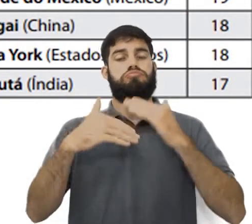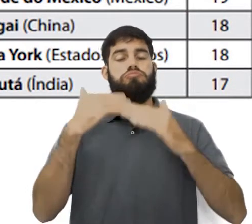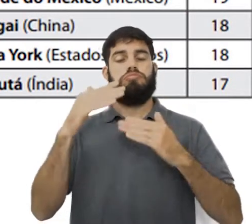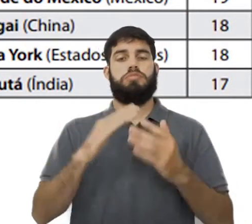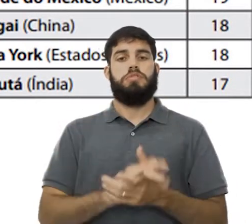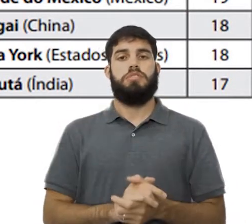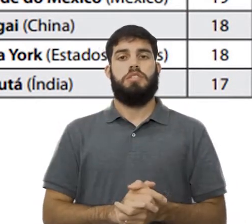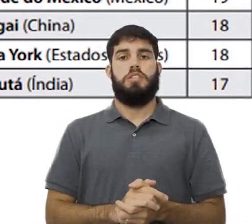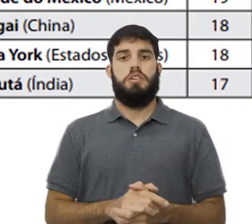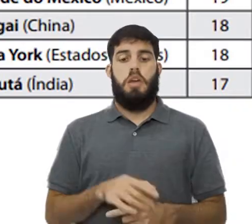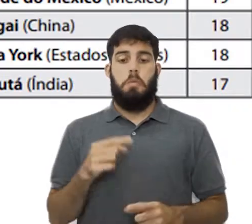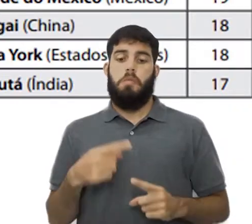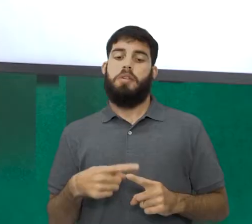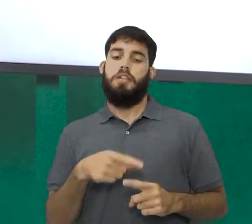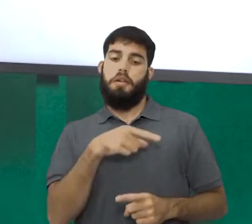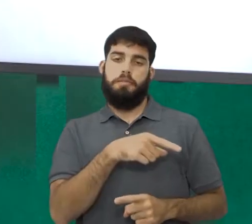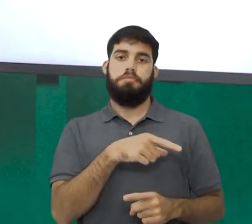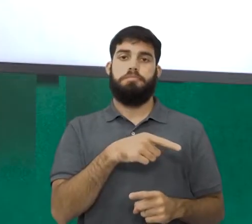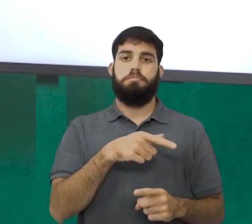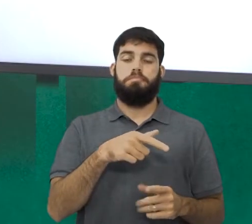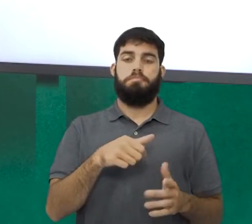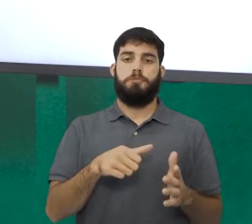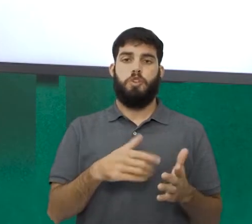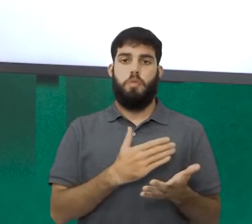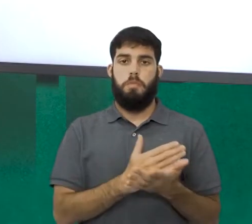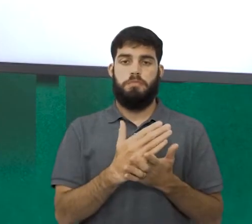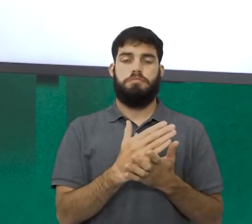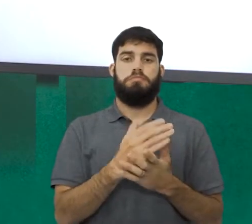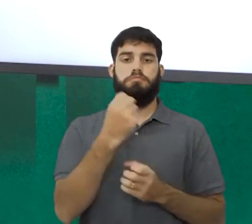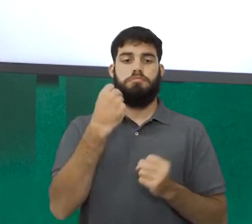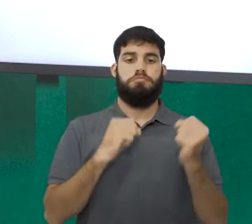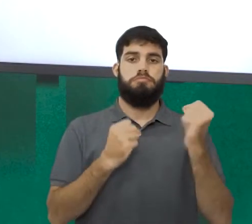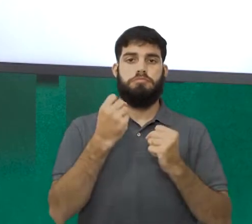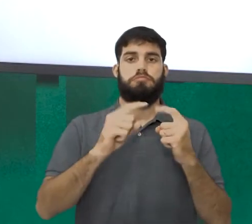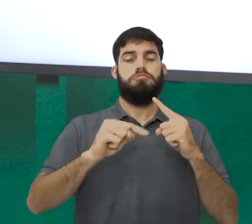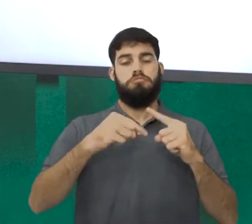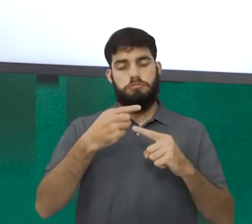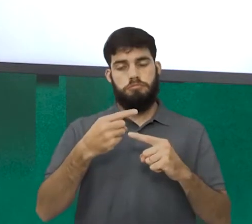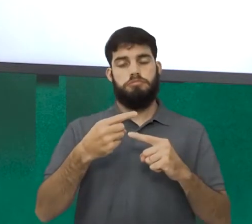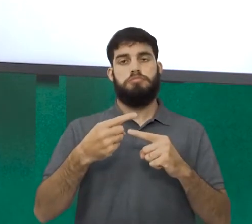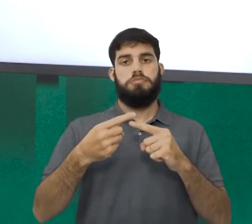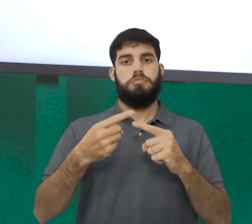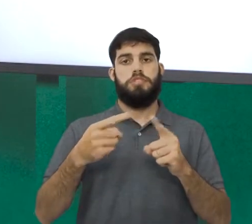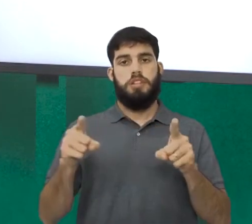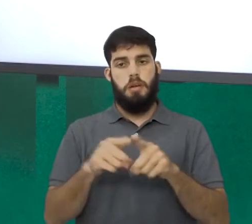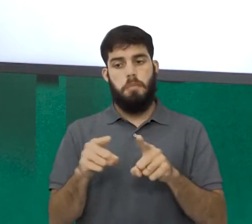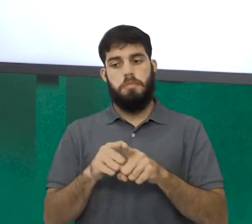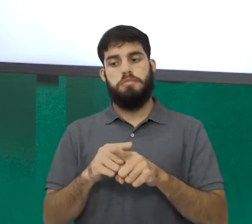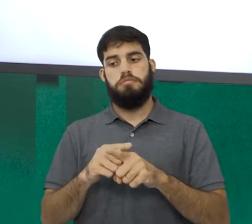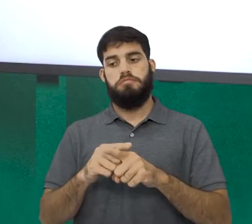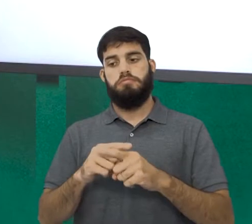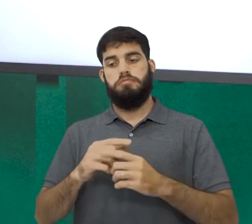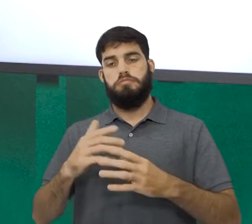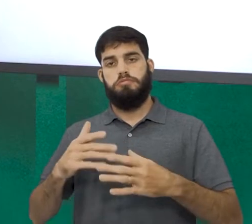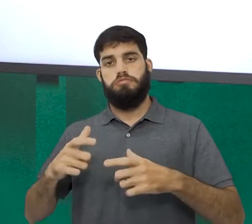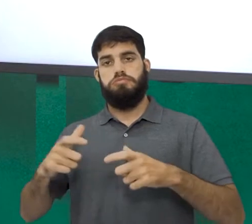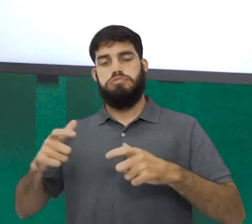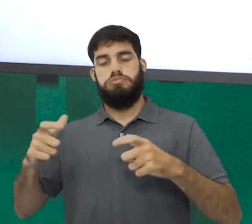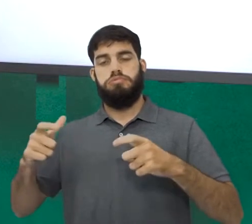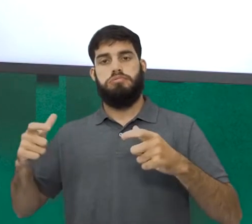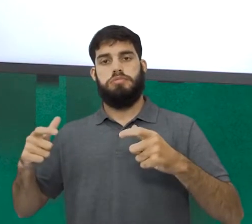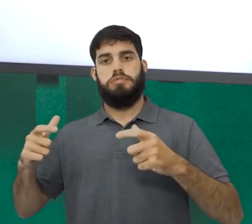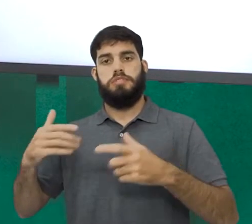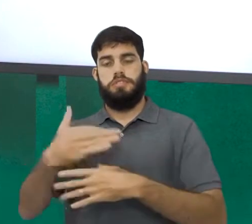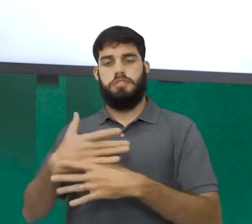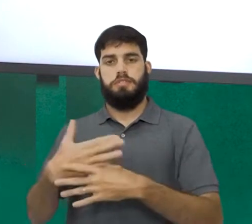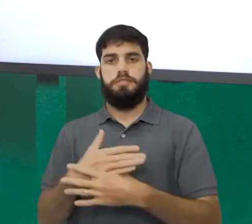porque foram eles os primeiros a se industrializar e se urbanizar. Tudo bem. Porém, a partir de 1955, olha lá o gráfico